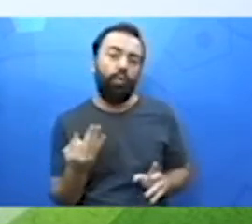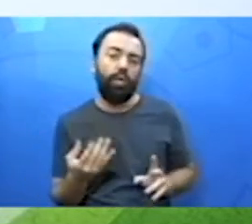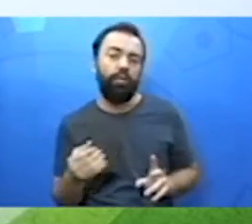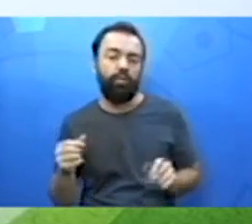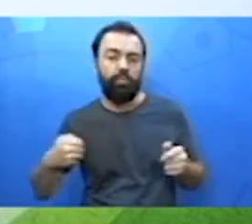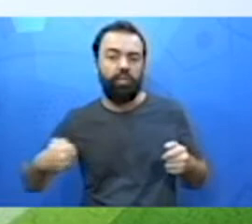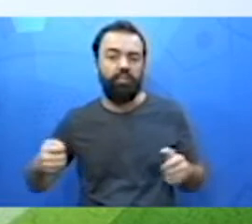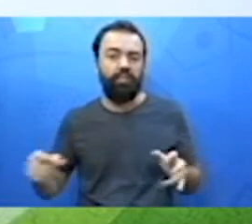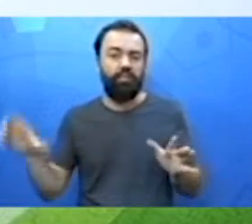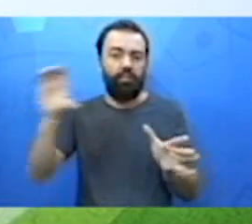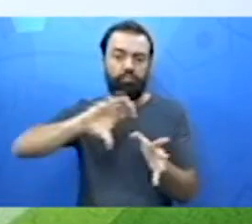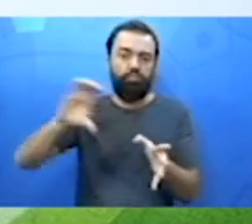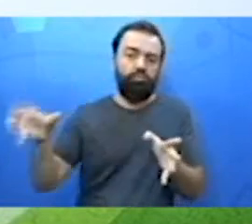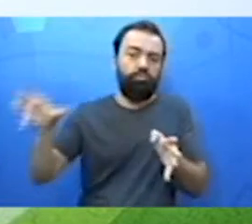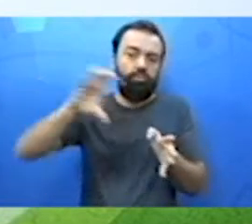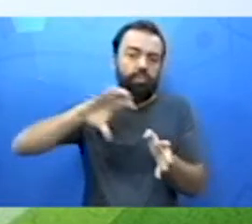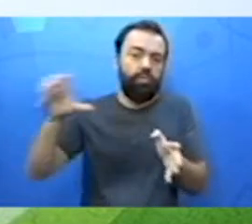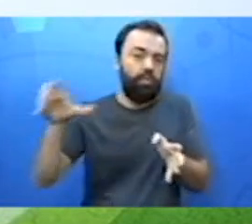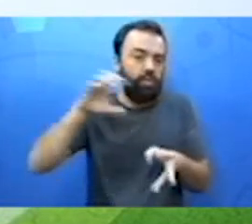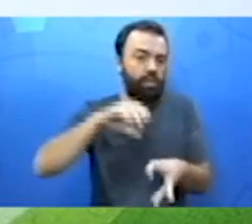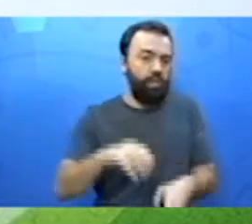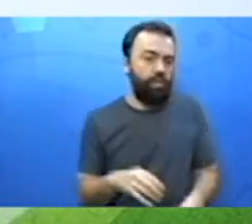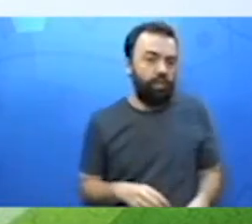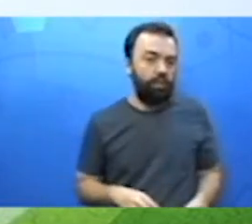6 vasilhas, 30 litros.